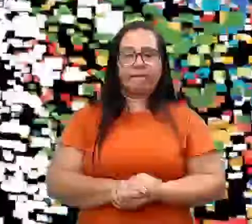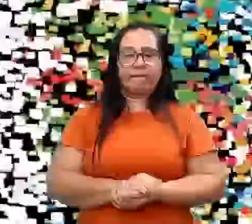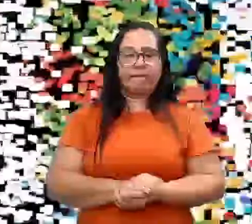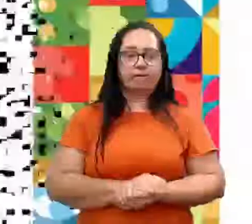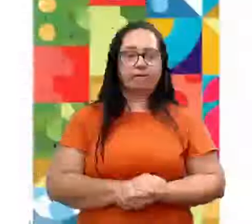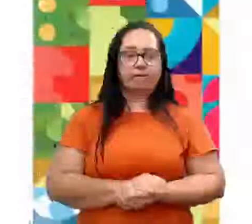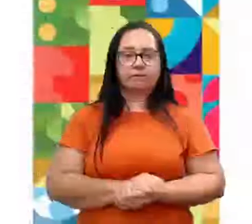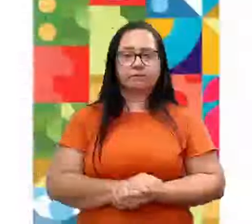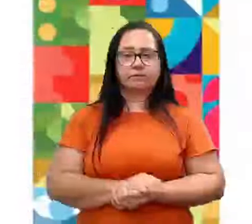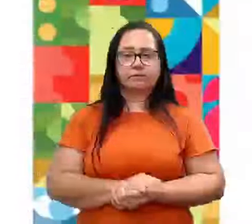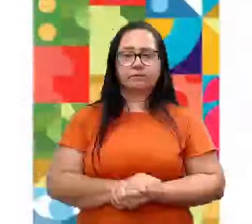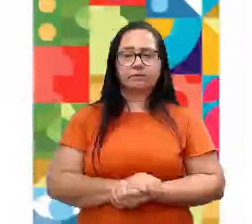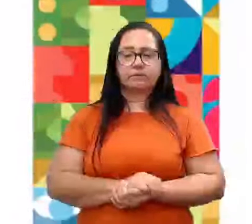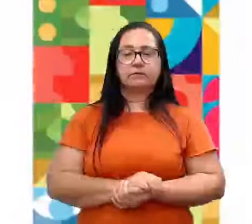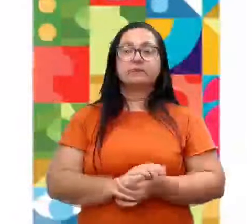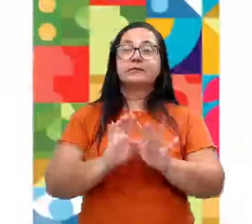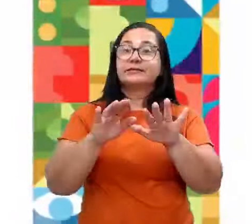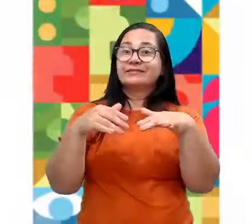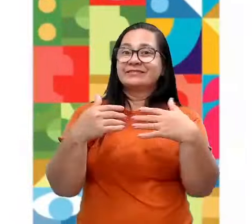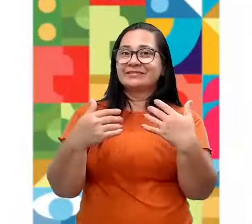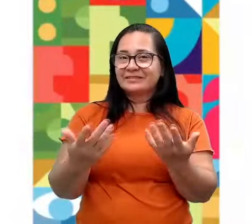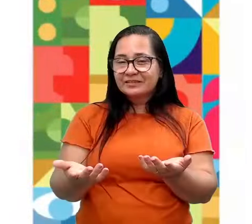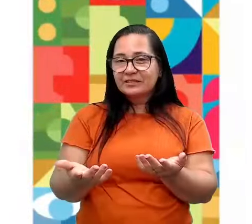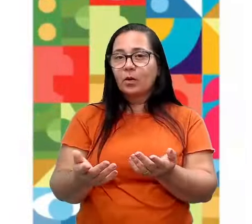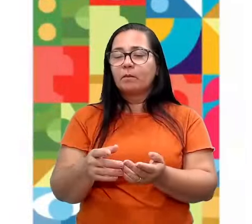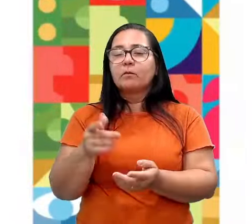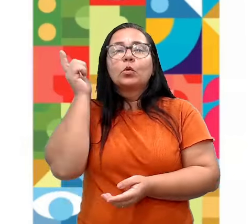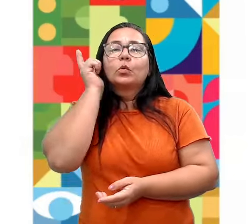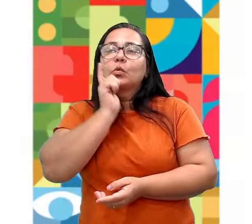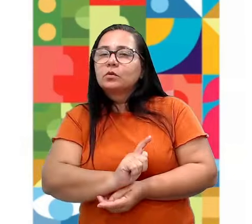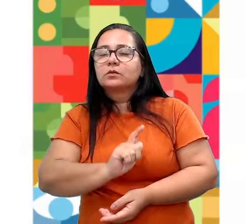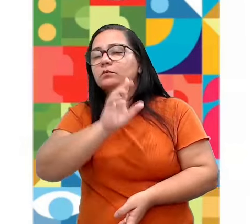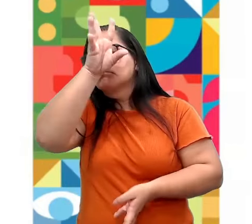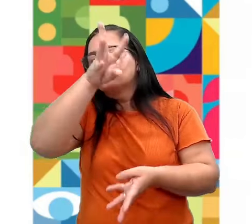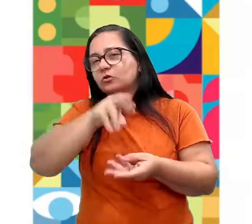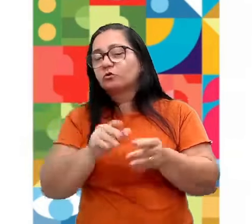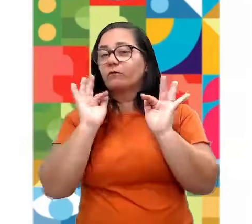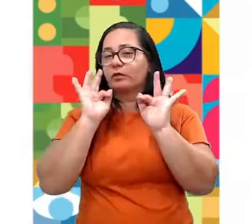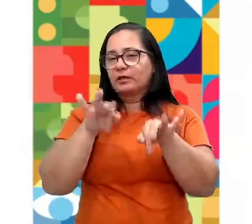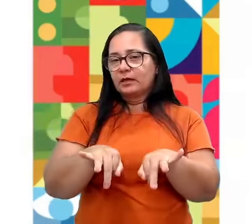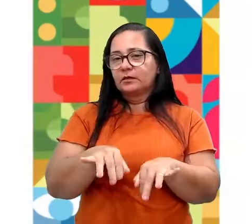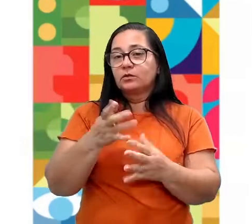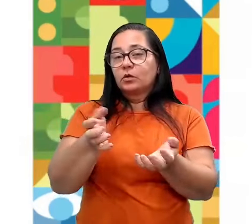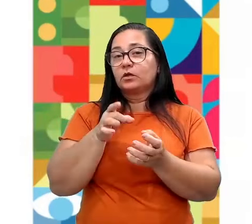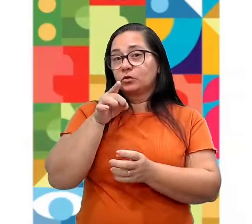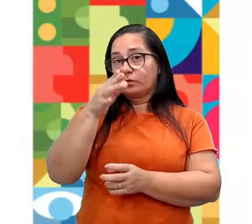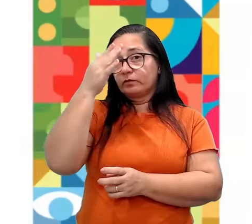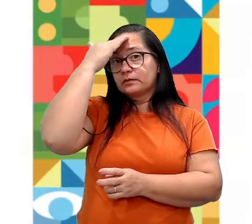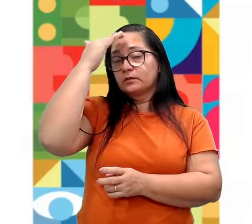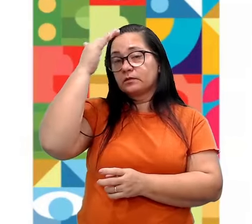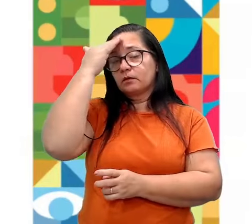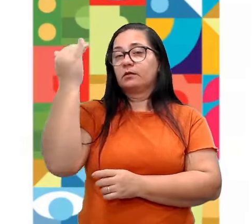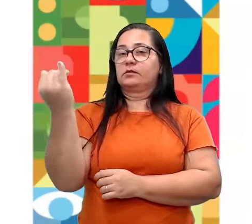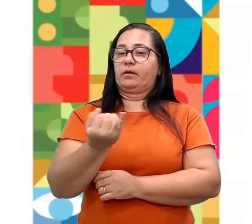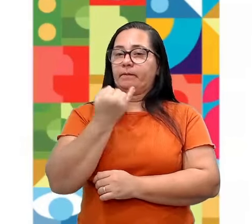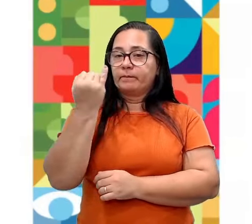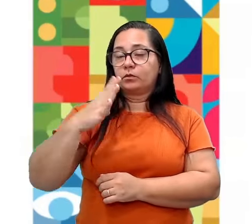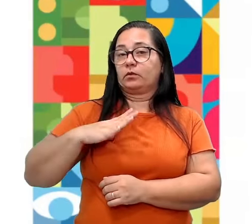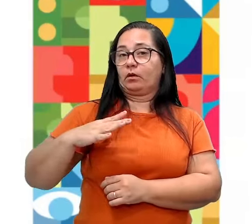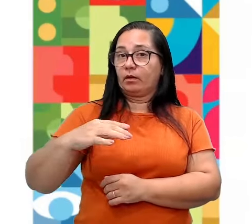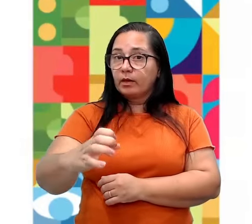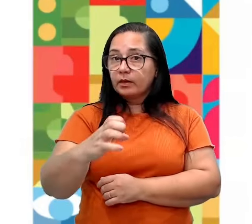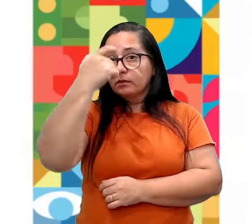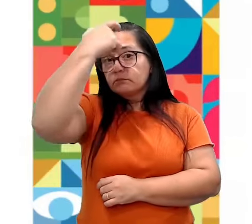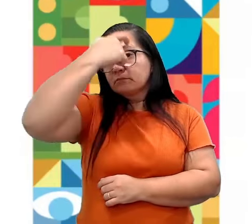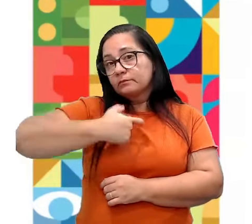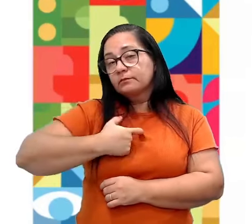Vamos dar aqui continuidade a mais um. E para a gente conseguir fechar tudo isso aí, eu queria somente que vocês entendessem essa importância da ética enquanto